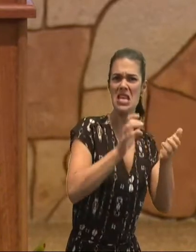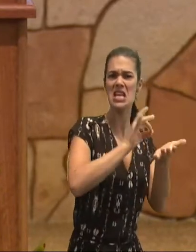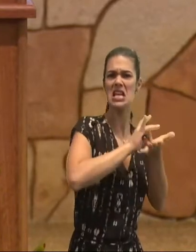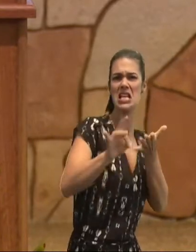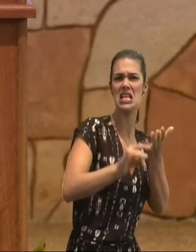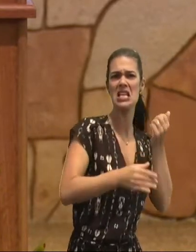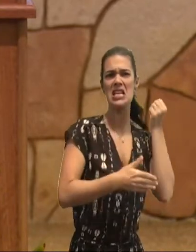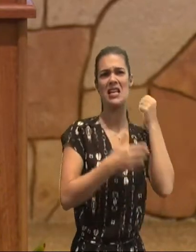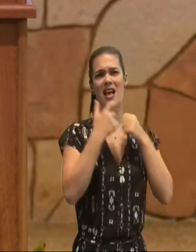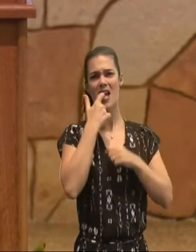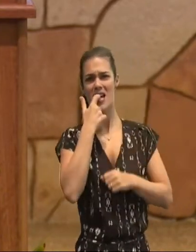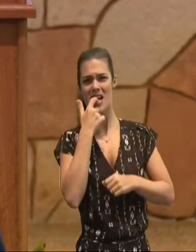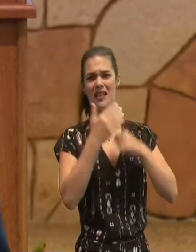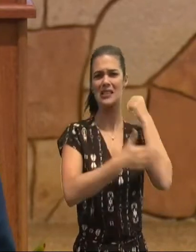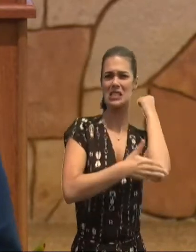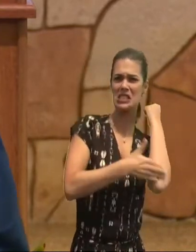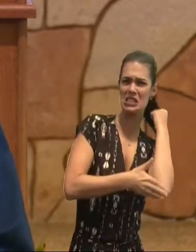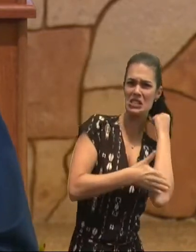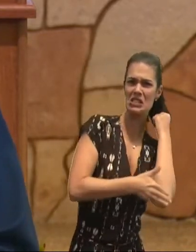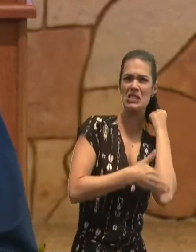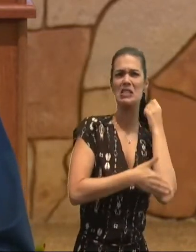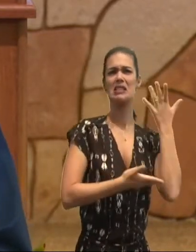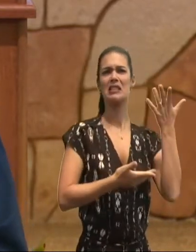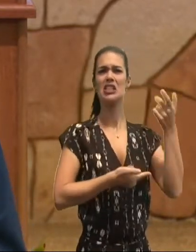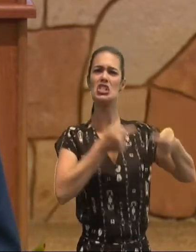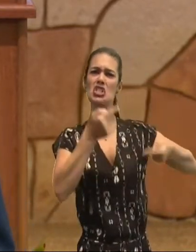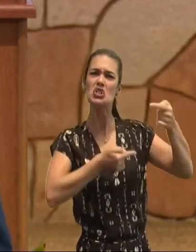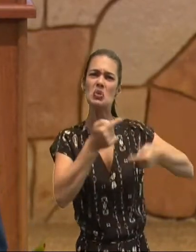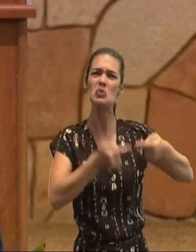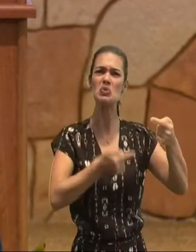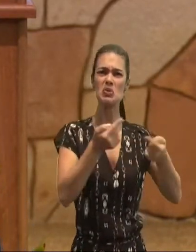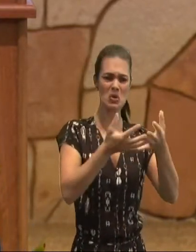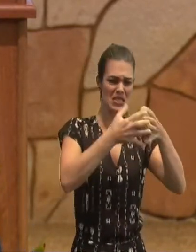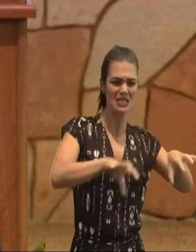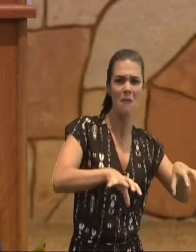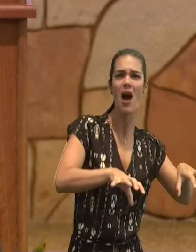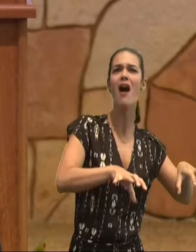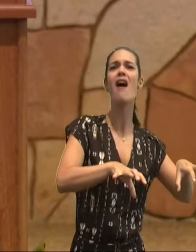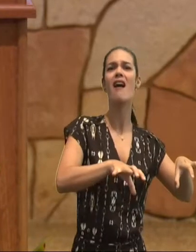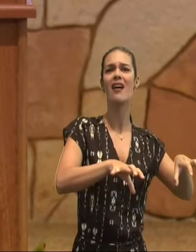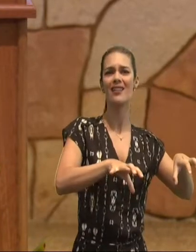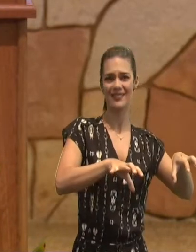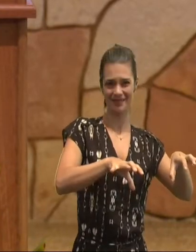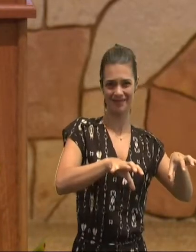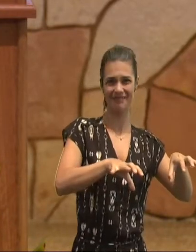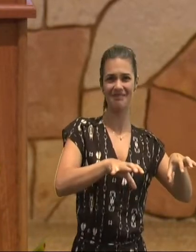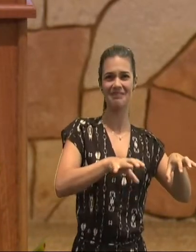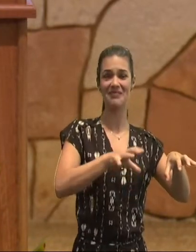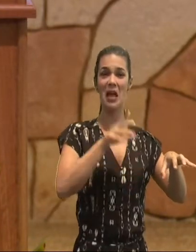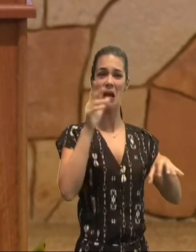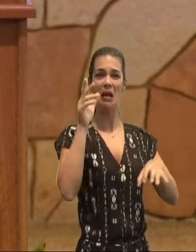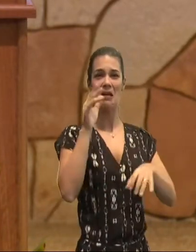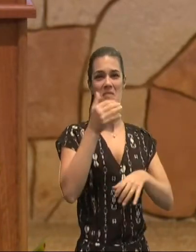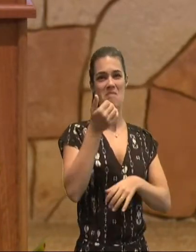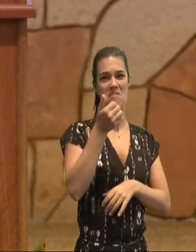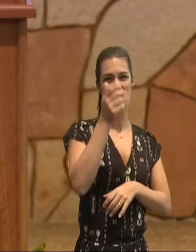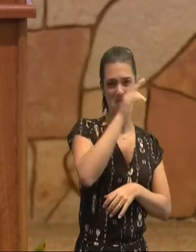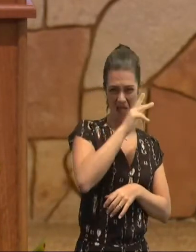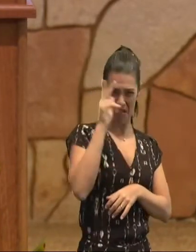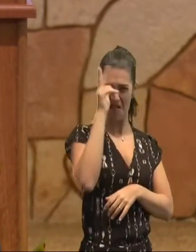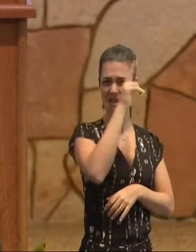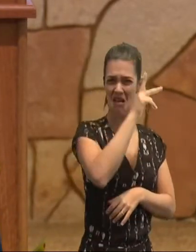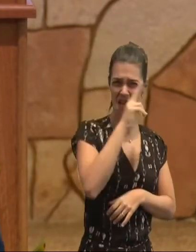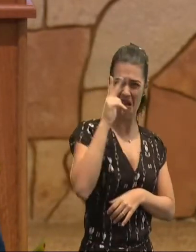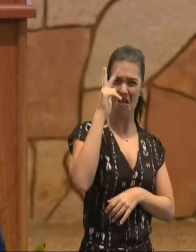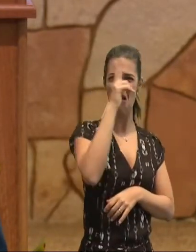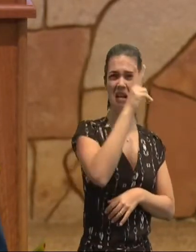ciúmes, iras, discórdias, dissensões, facções, invejas, bebedices, glutonarias,